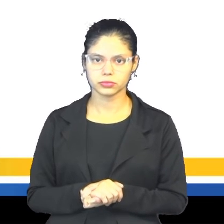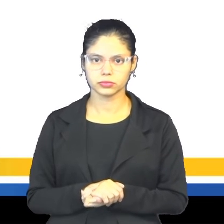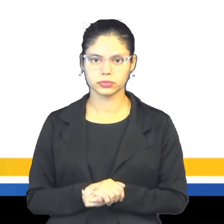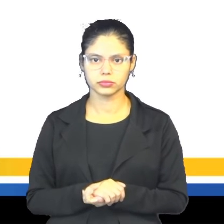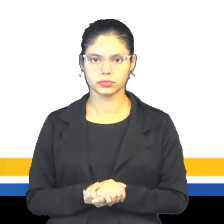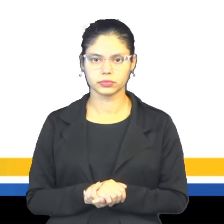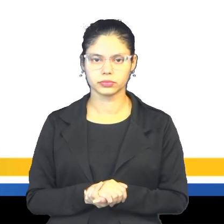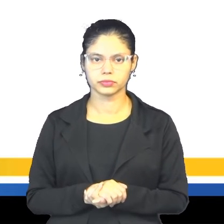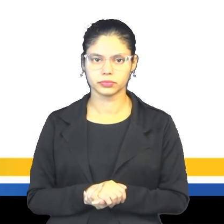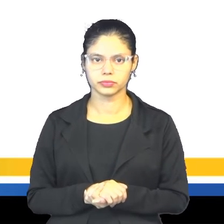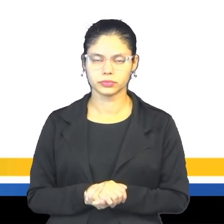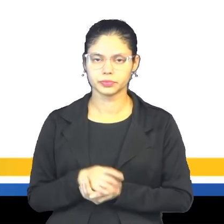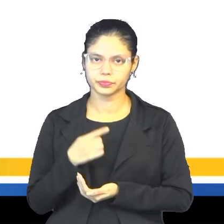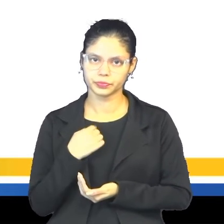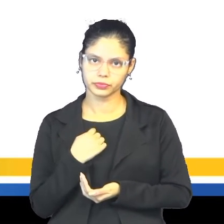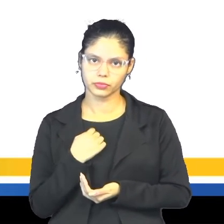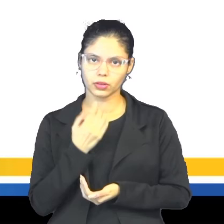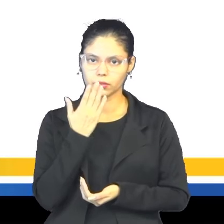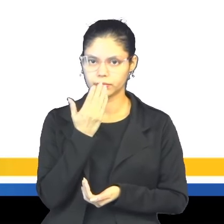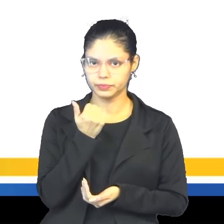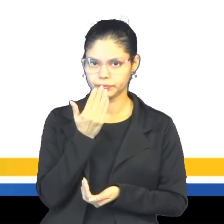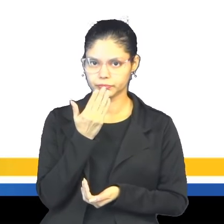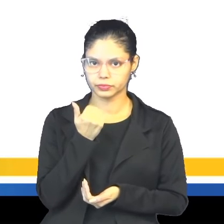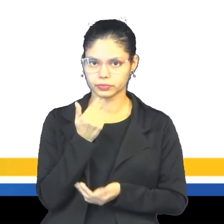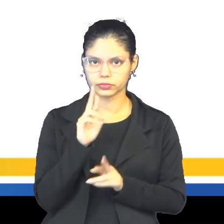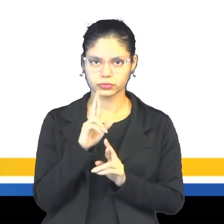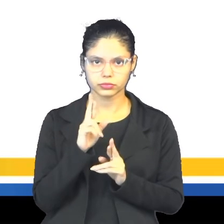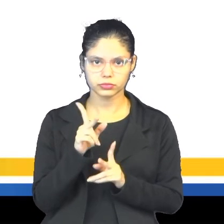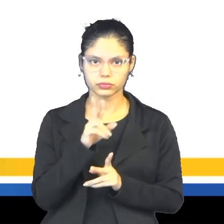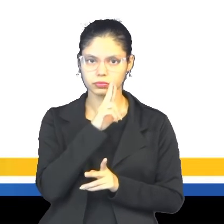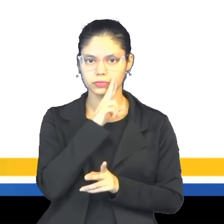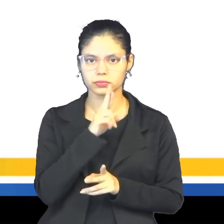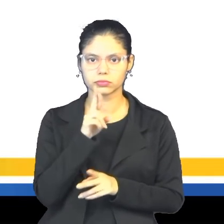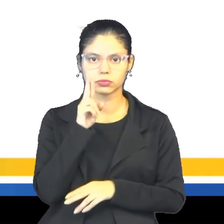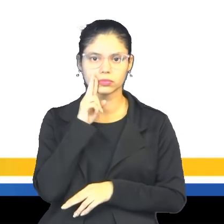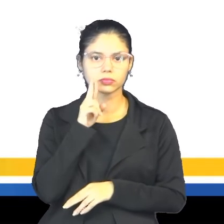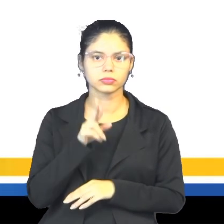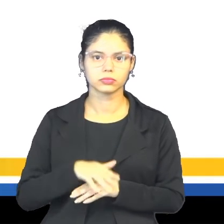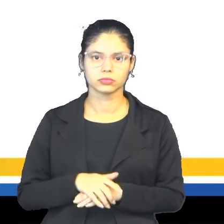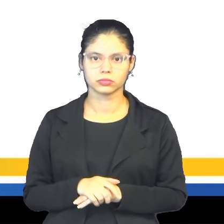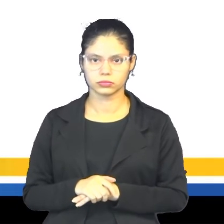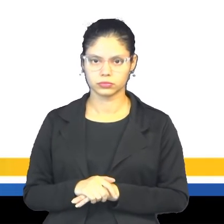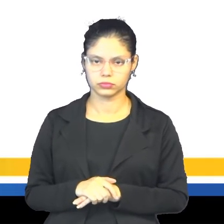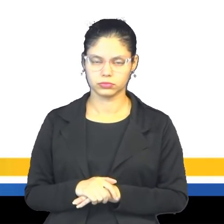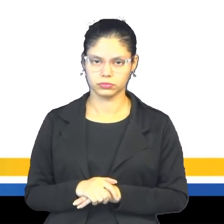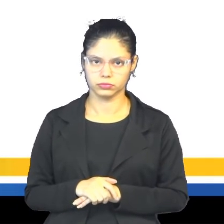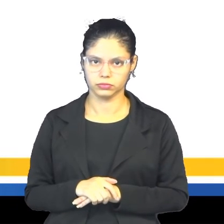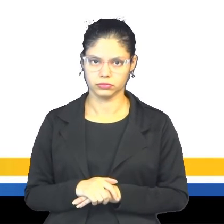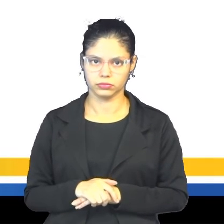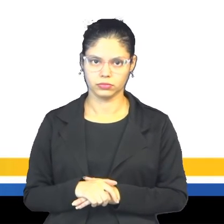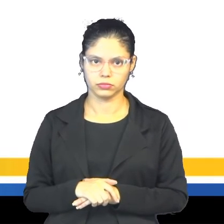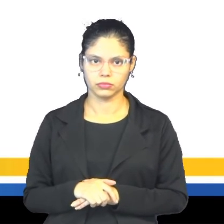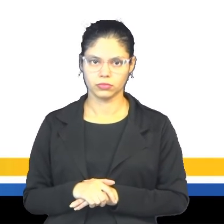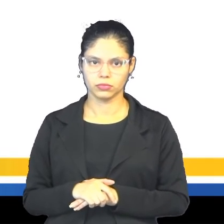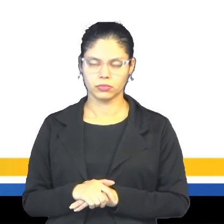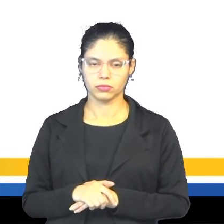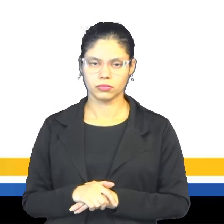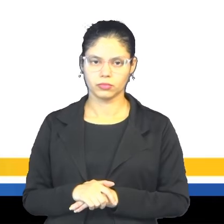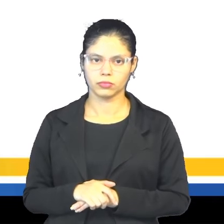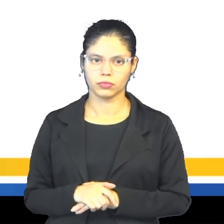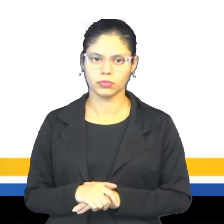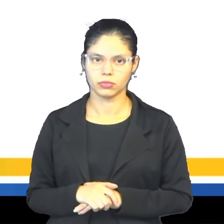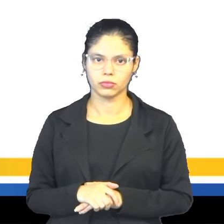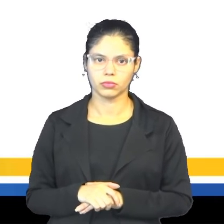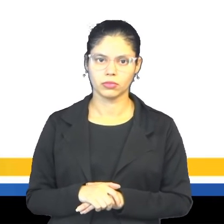completar, né. Eu como em um diferente restaurante. E aí você vai completar com a expressão.